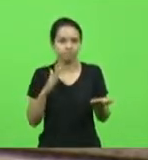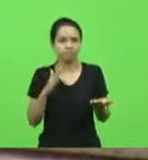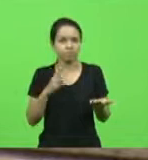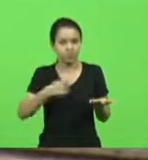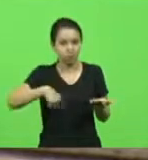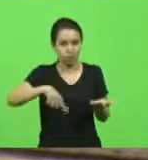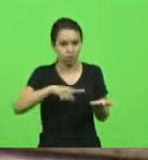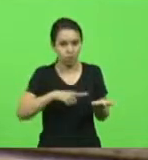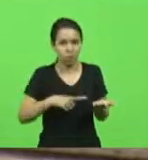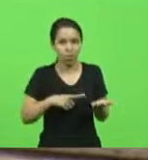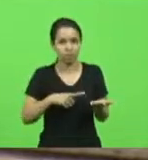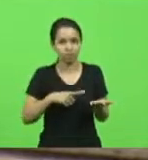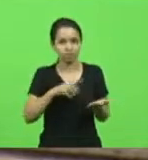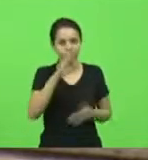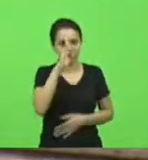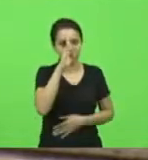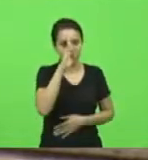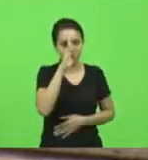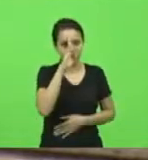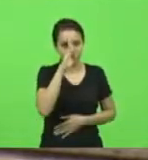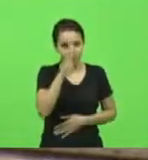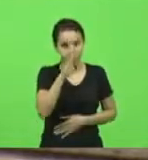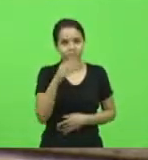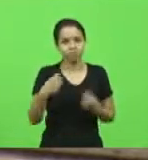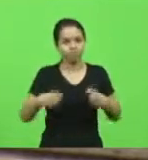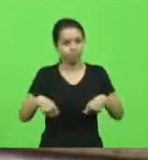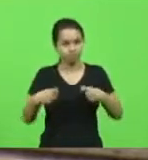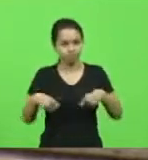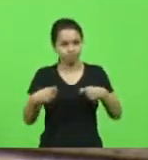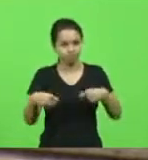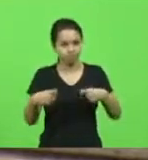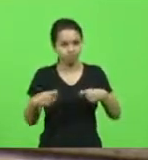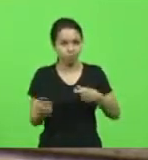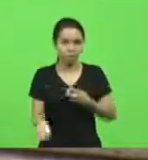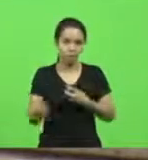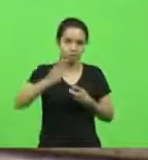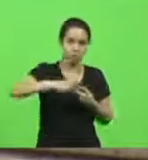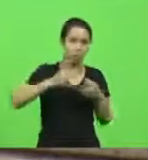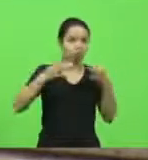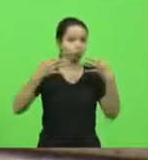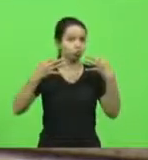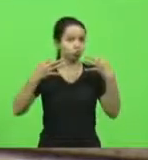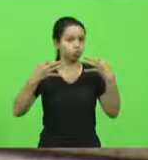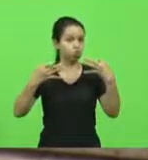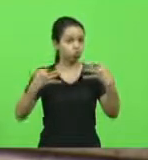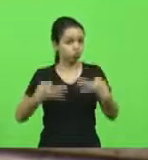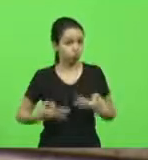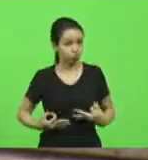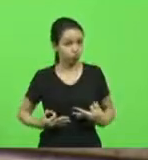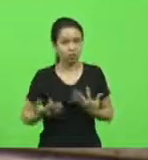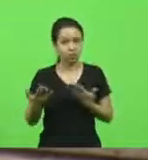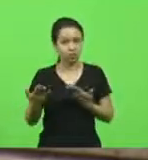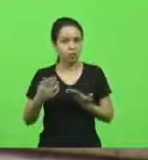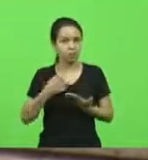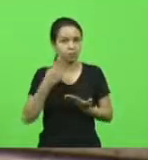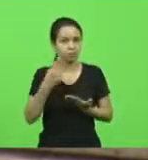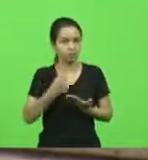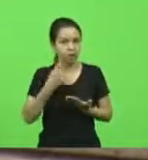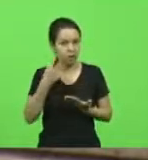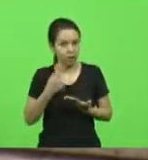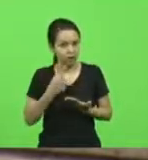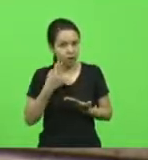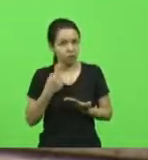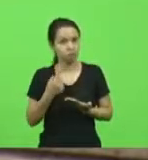acima de tudo, restabeleça a justiça de ter um colega, deputado, que